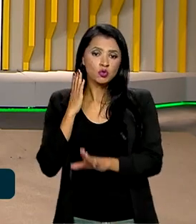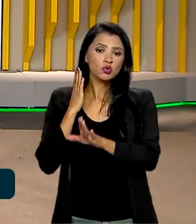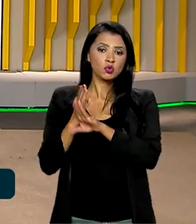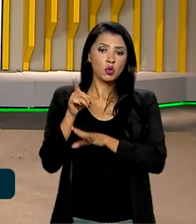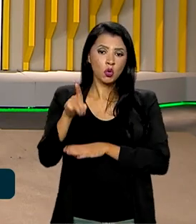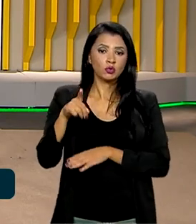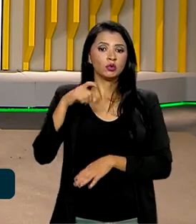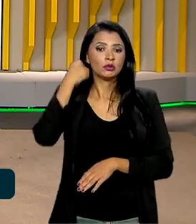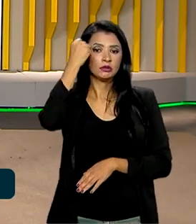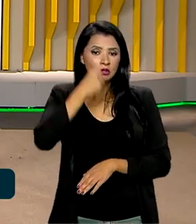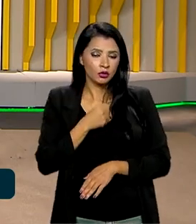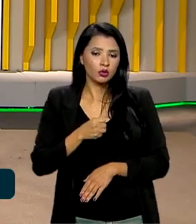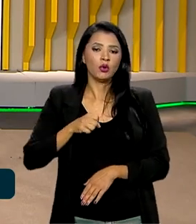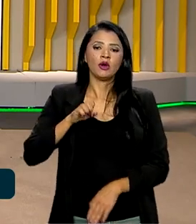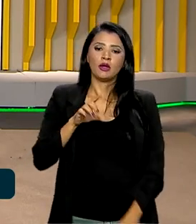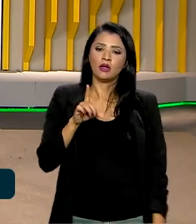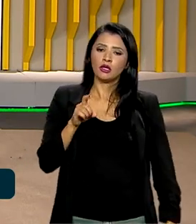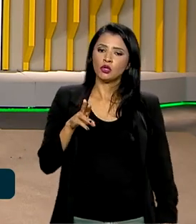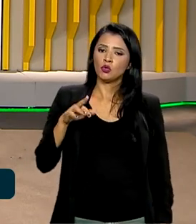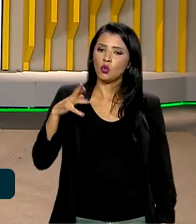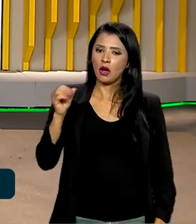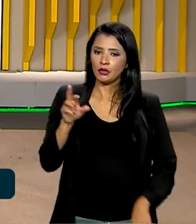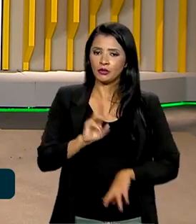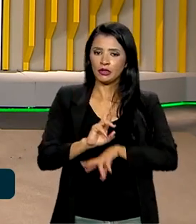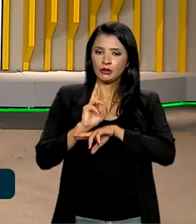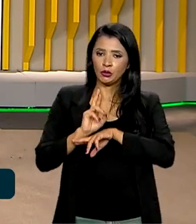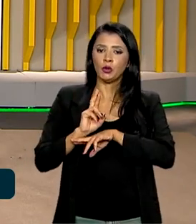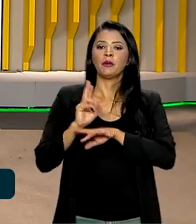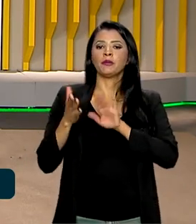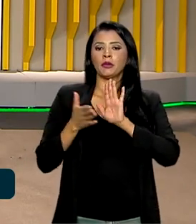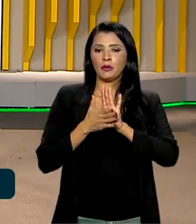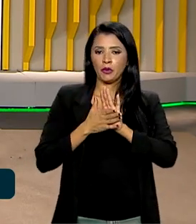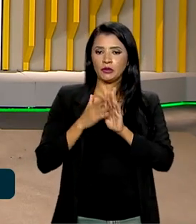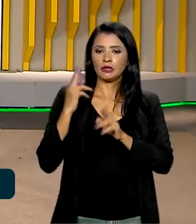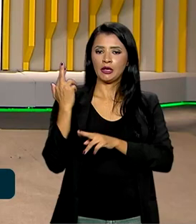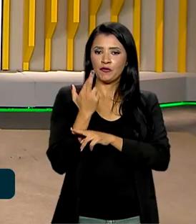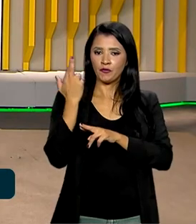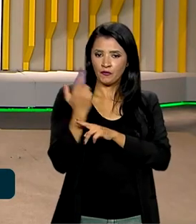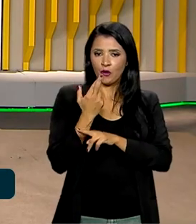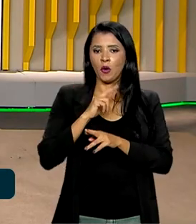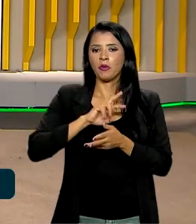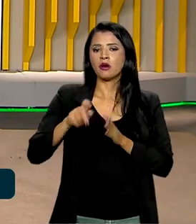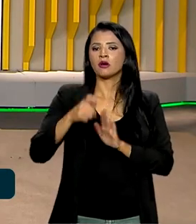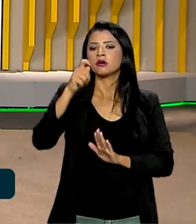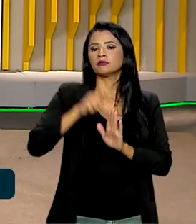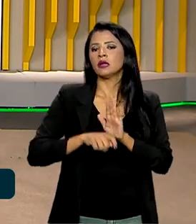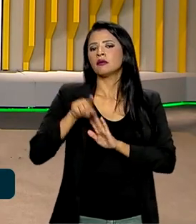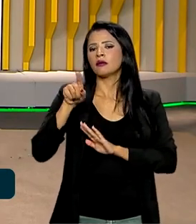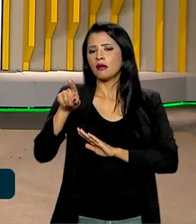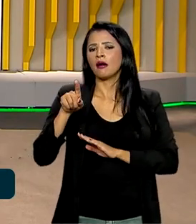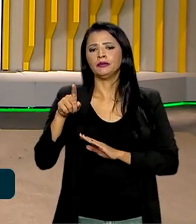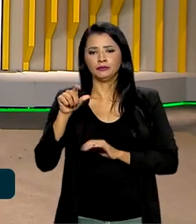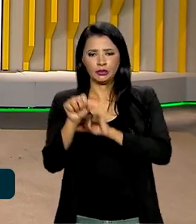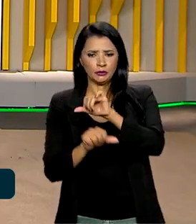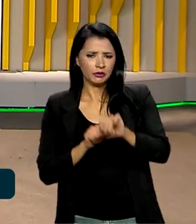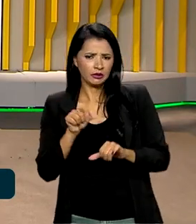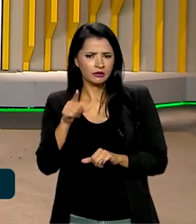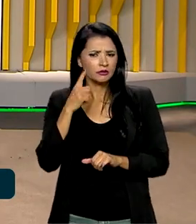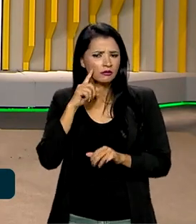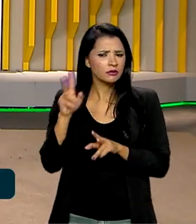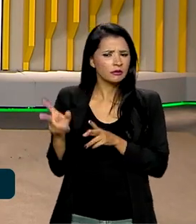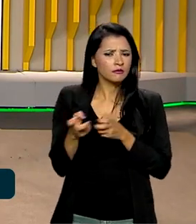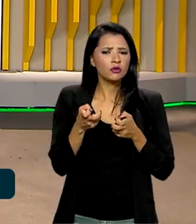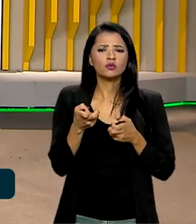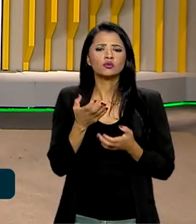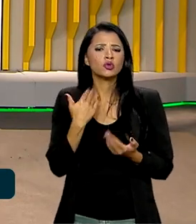com o senador Eduardo Braga, relator da proposta da reforma tributária no Senado. O que é que você apurou sobre essa conversa, Pablo?